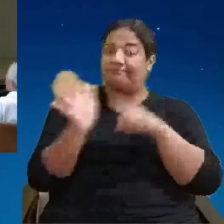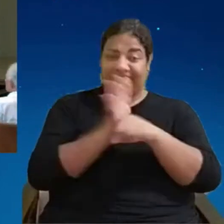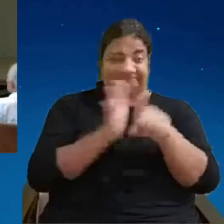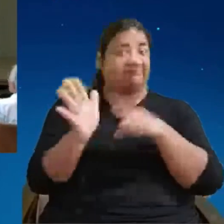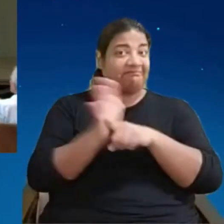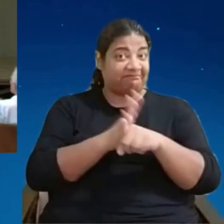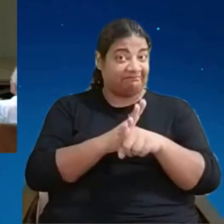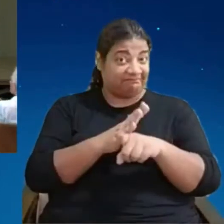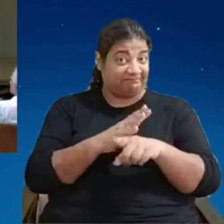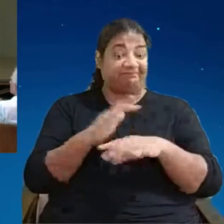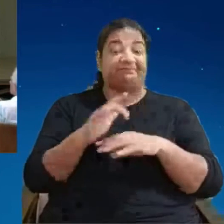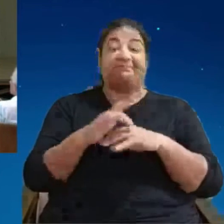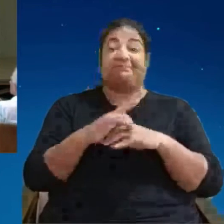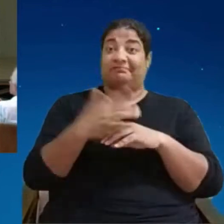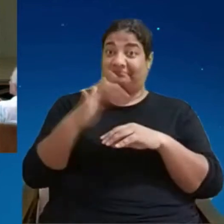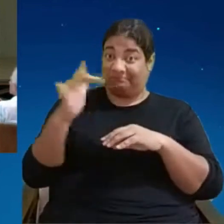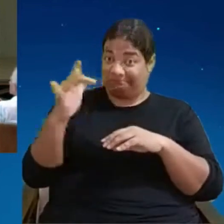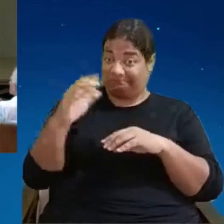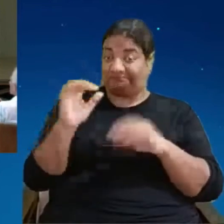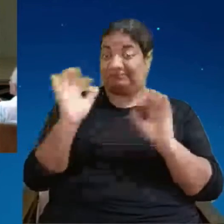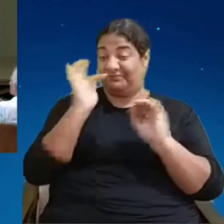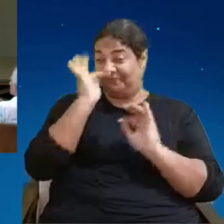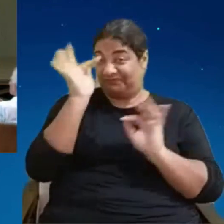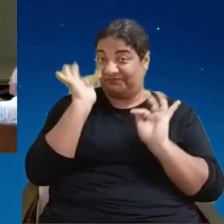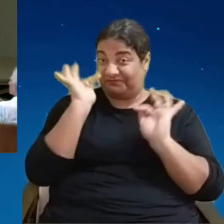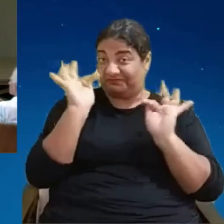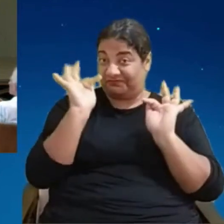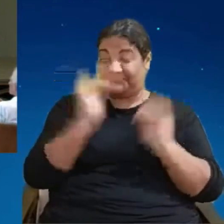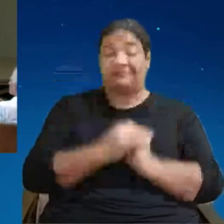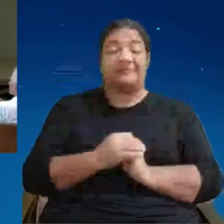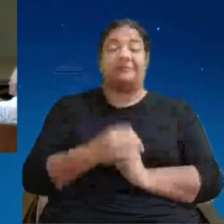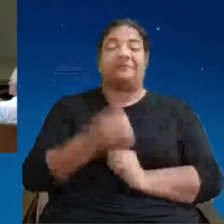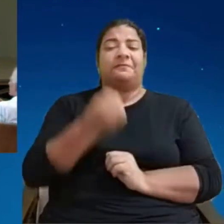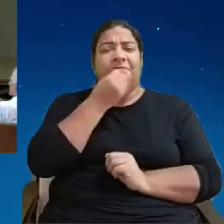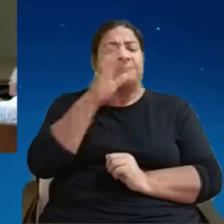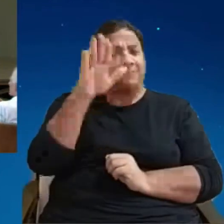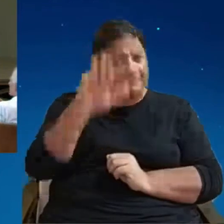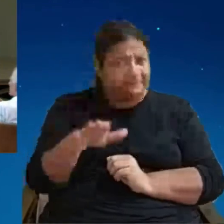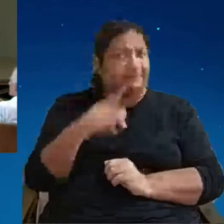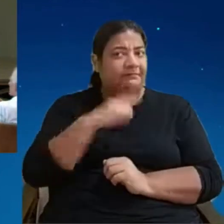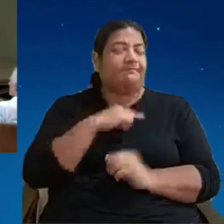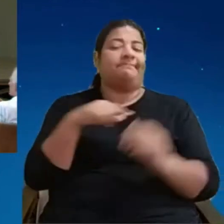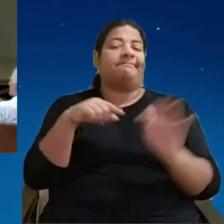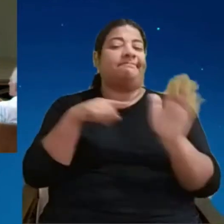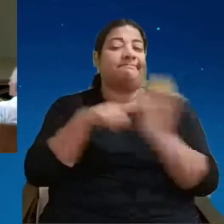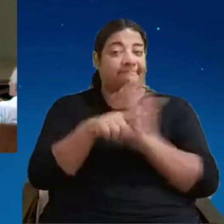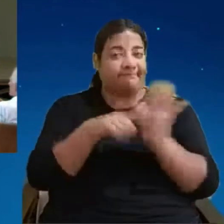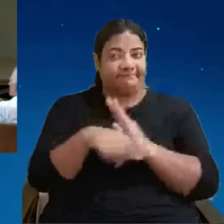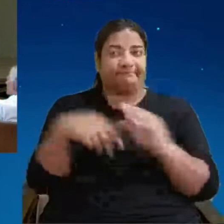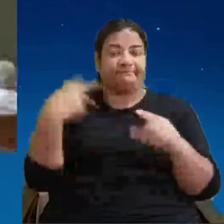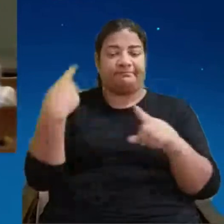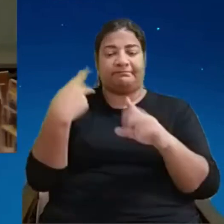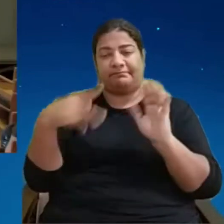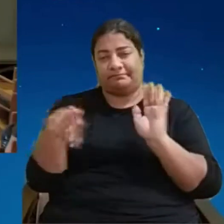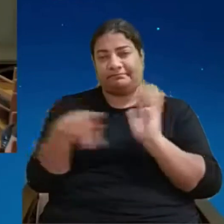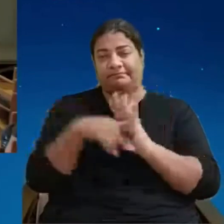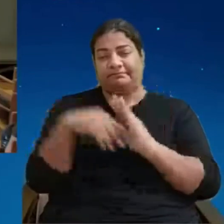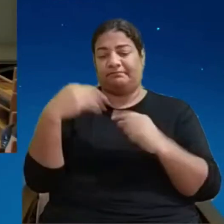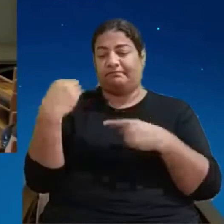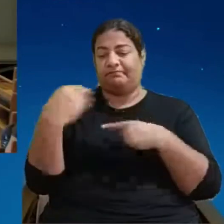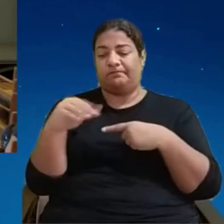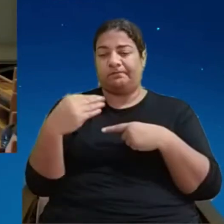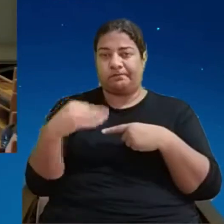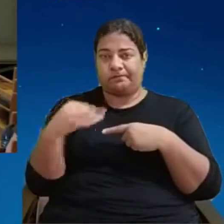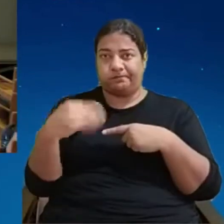rio tudo chique gente boa tarde recebi aqui umas perguntas que vieram pelo chat vou passar para você até umas coisas que a gente tinha conversado